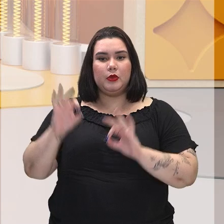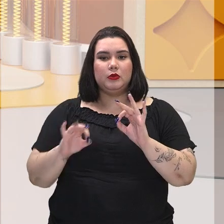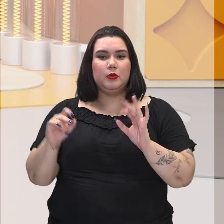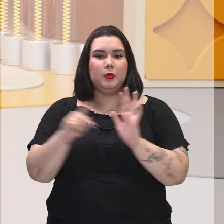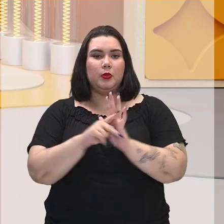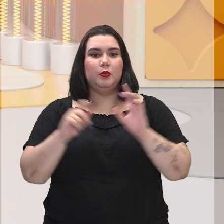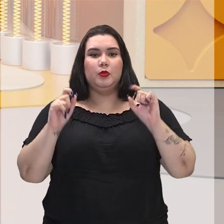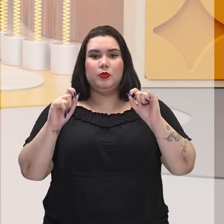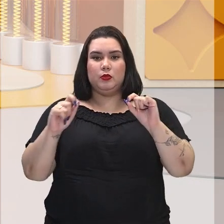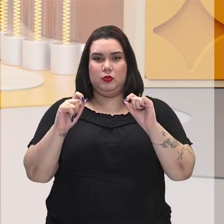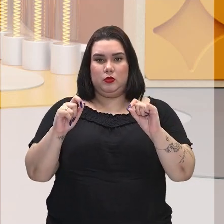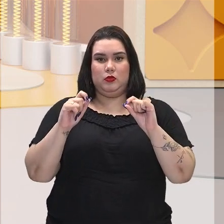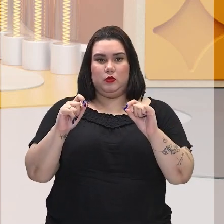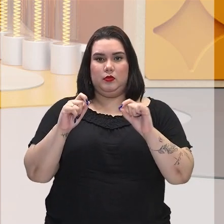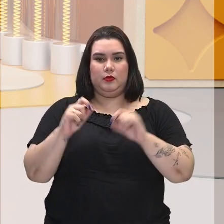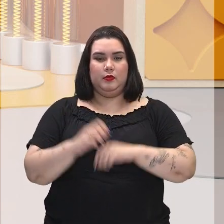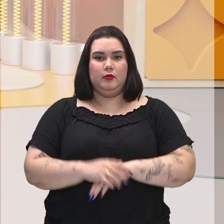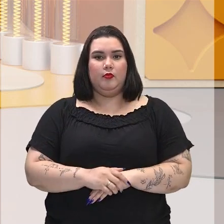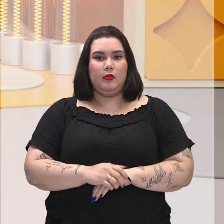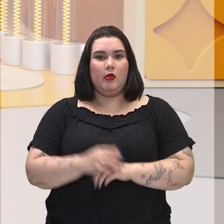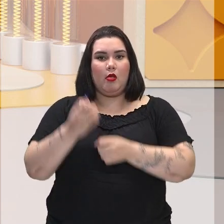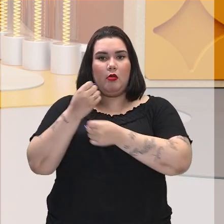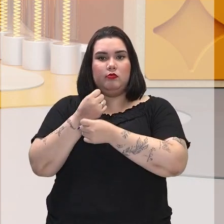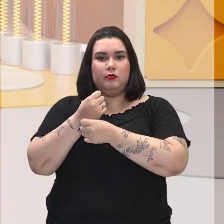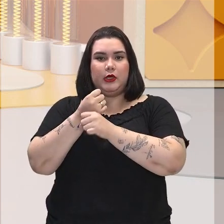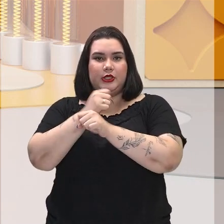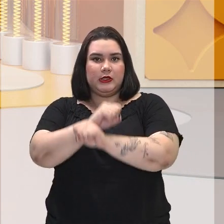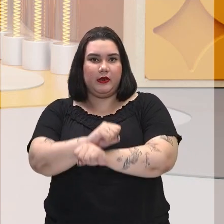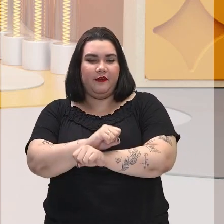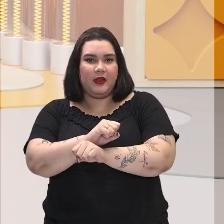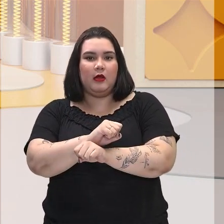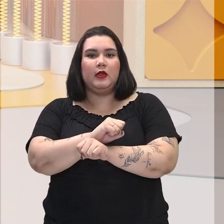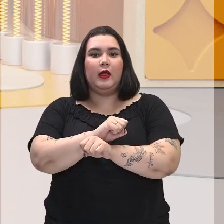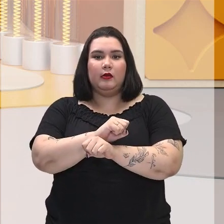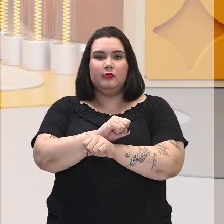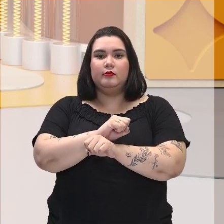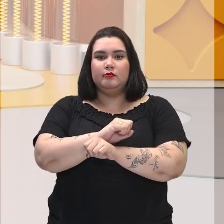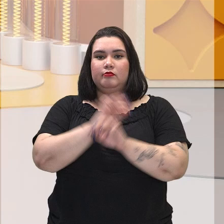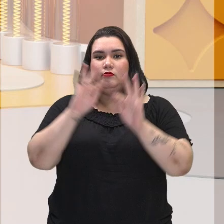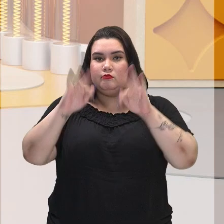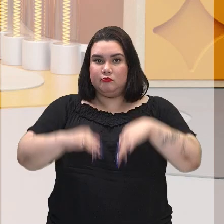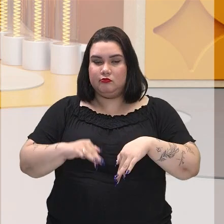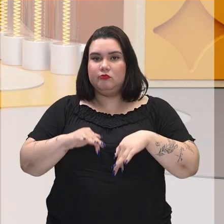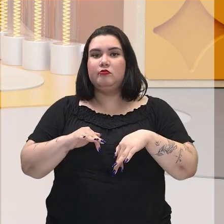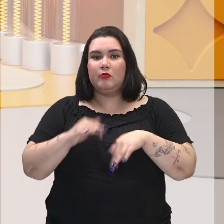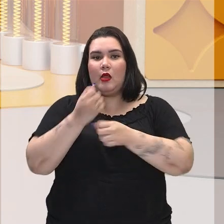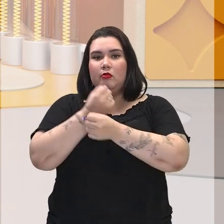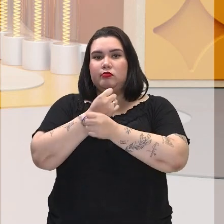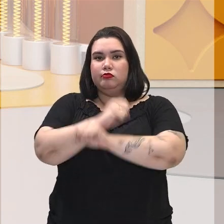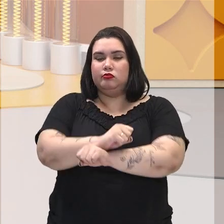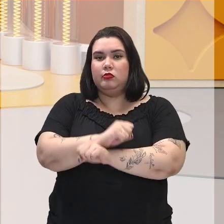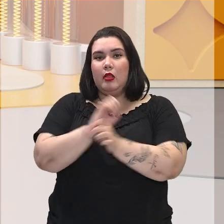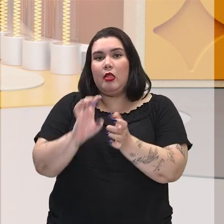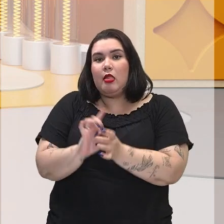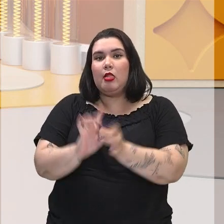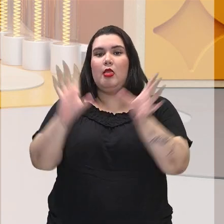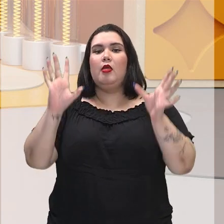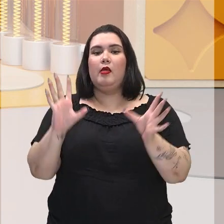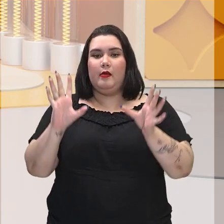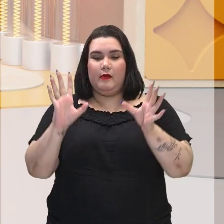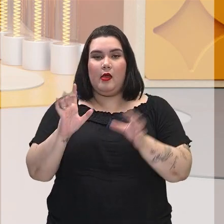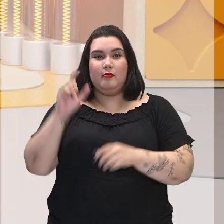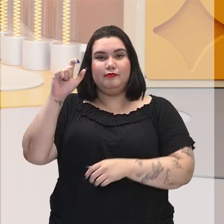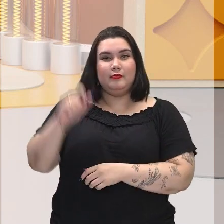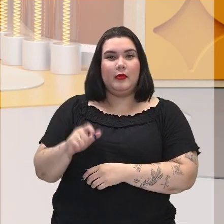extinção da escravidão no Brasil, assinada pela princesa regente à época, a princesa